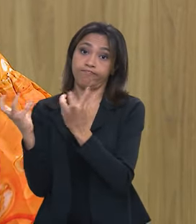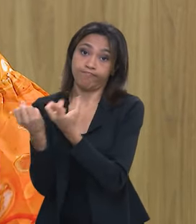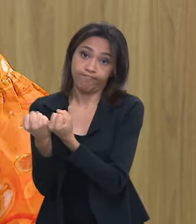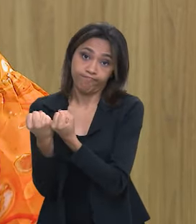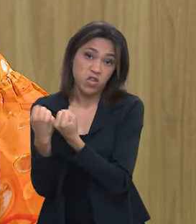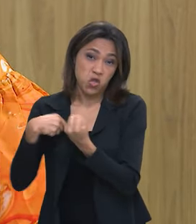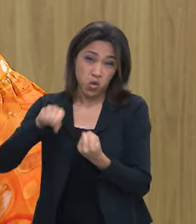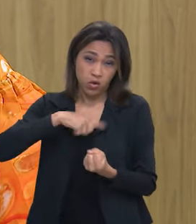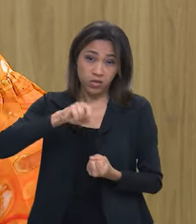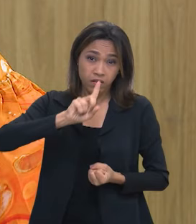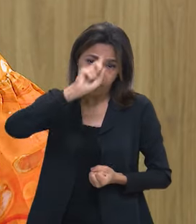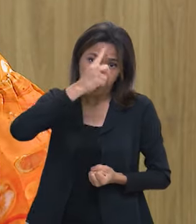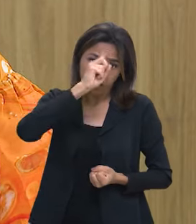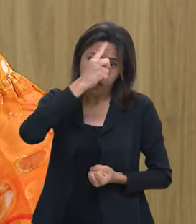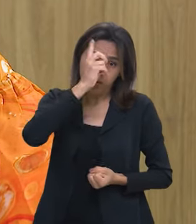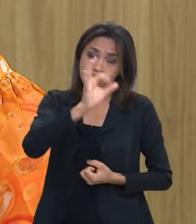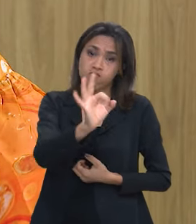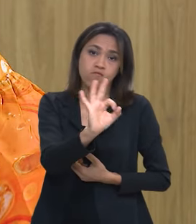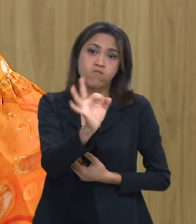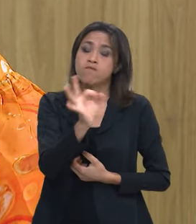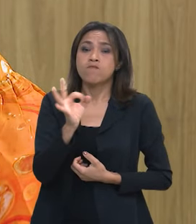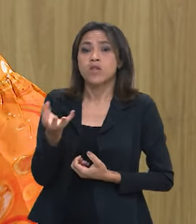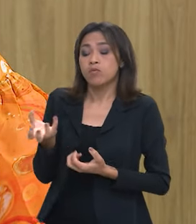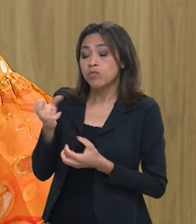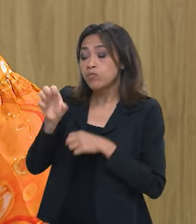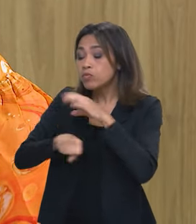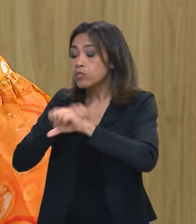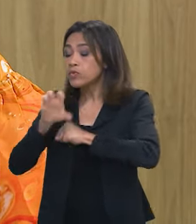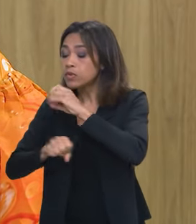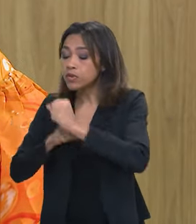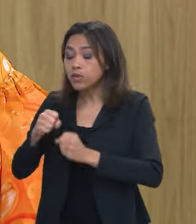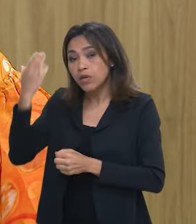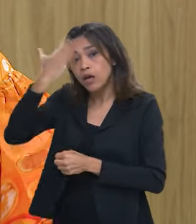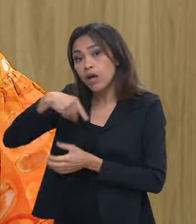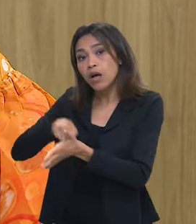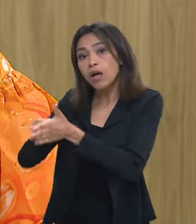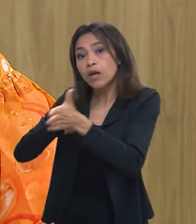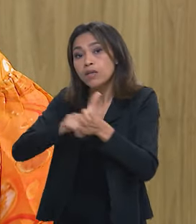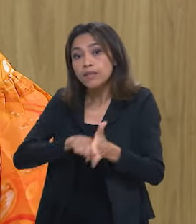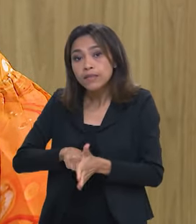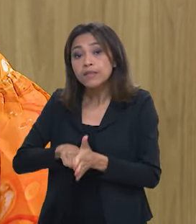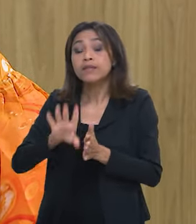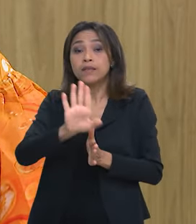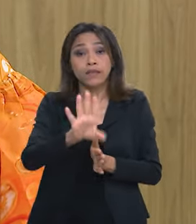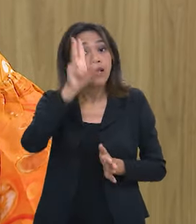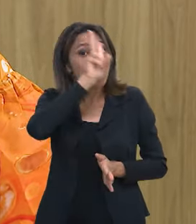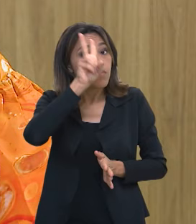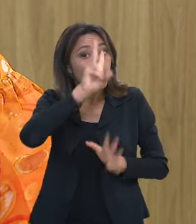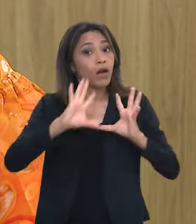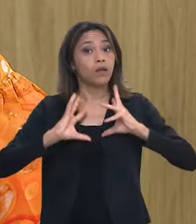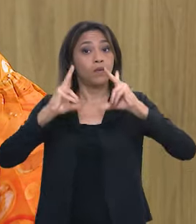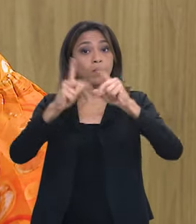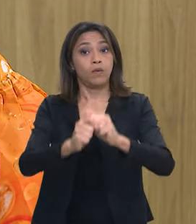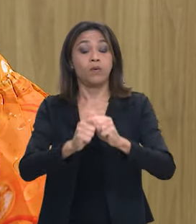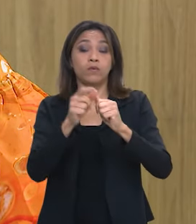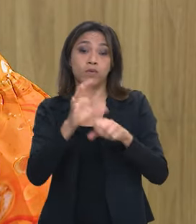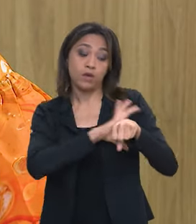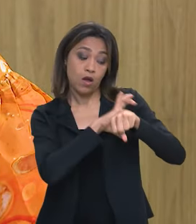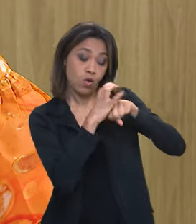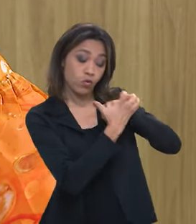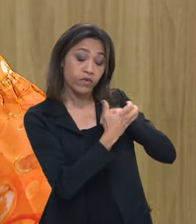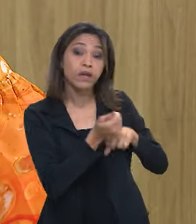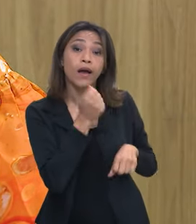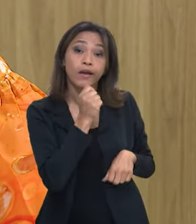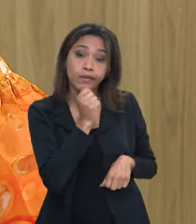nada o que nós estamos fazendo é trazer as evidências científicas e lembrando a todos que a Covid-19